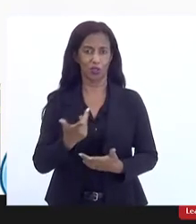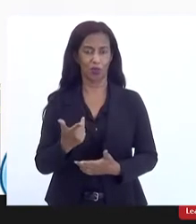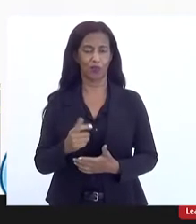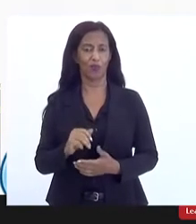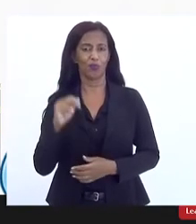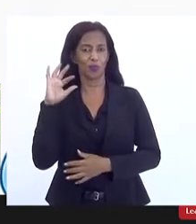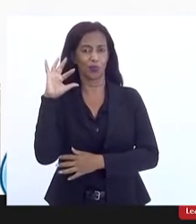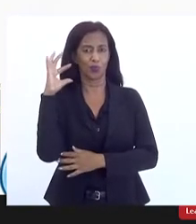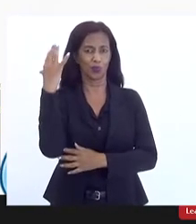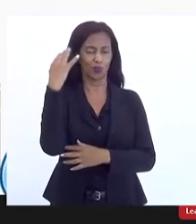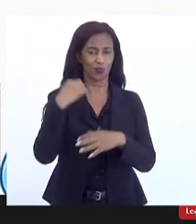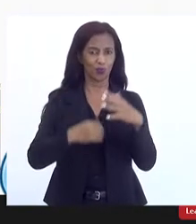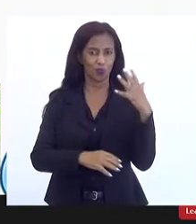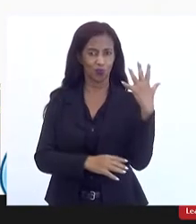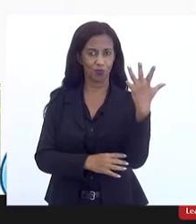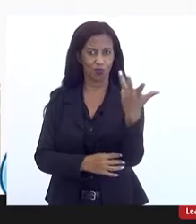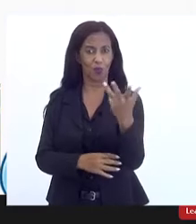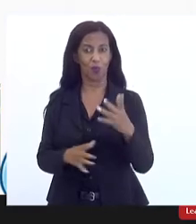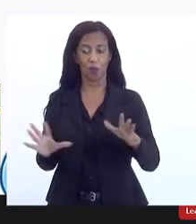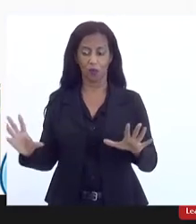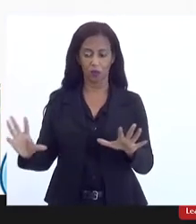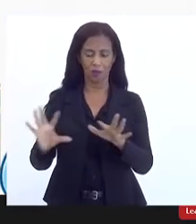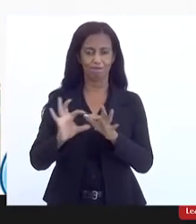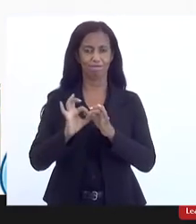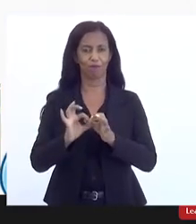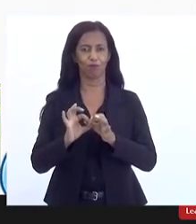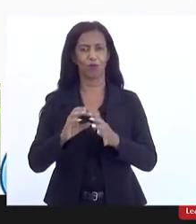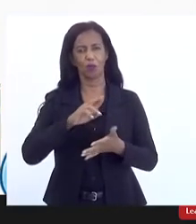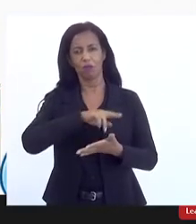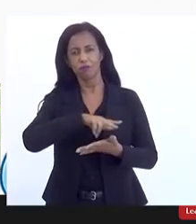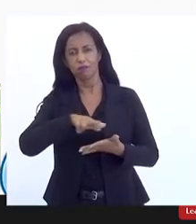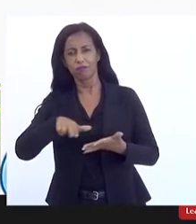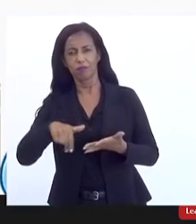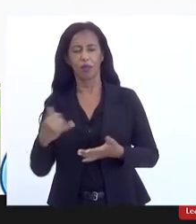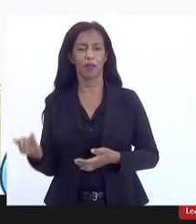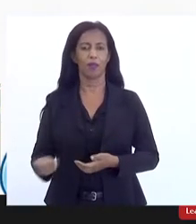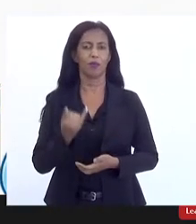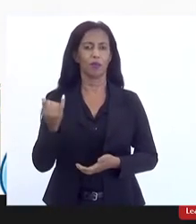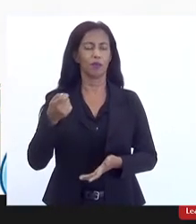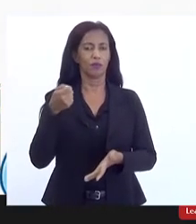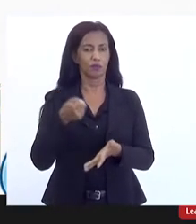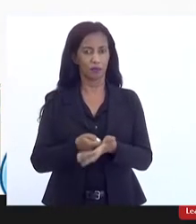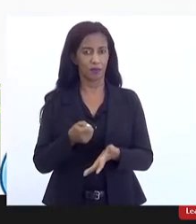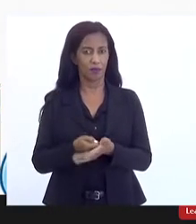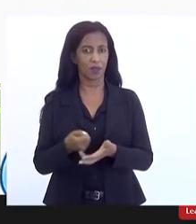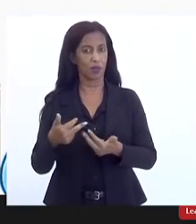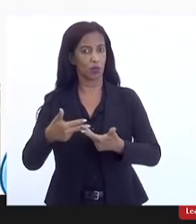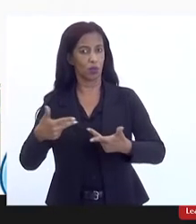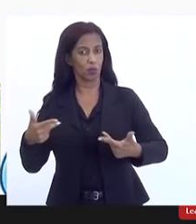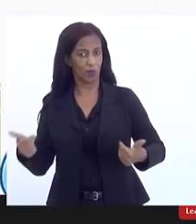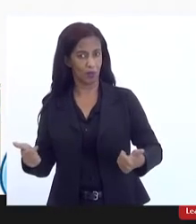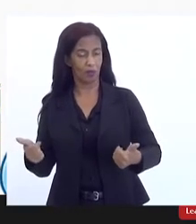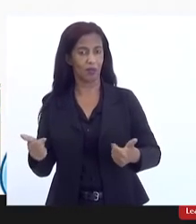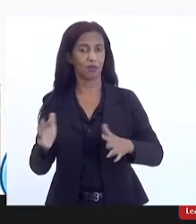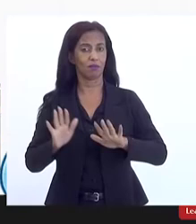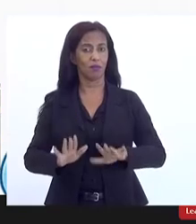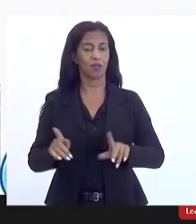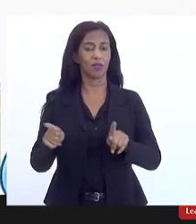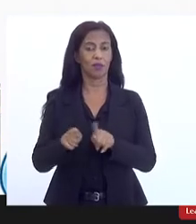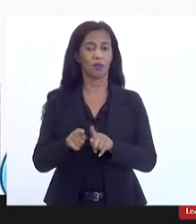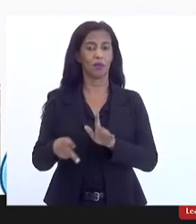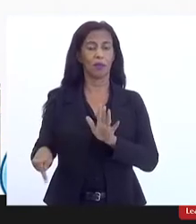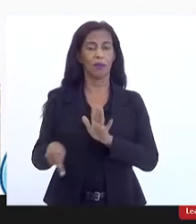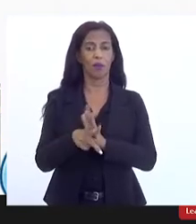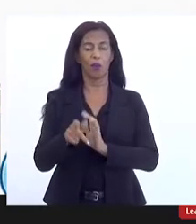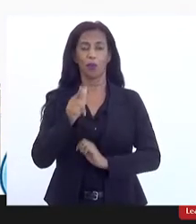portanto a integração desses aspectos é fundamental para garantir não só a qualidade ambiental quanto o próprio